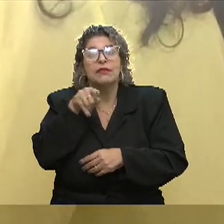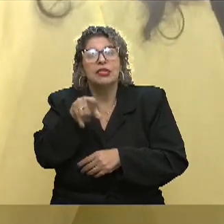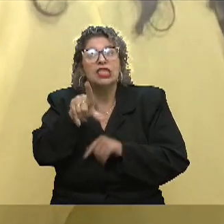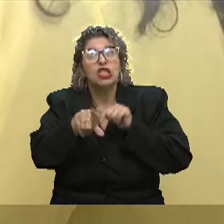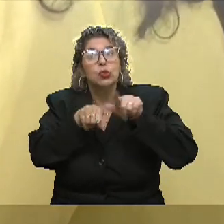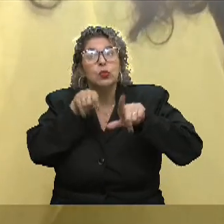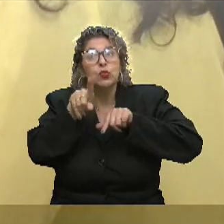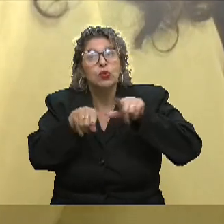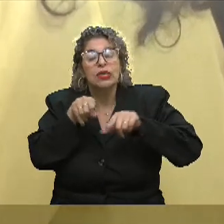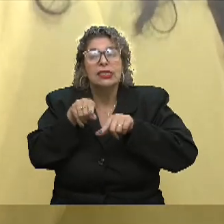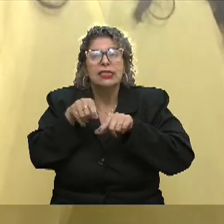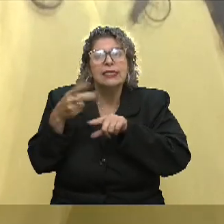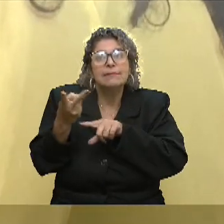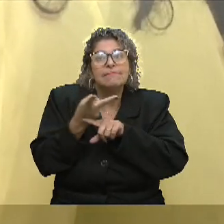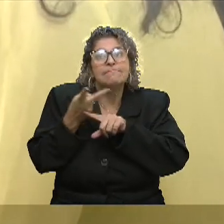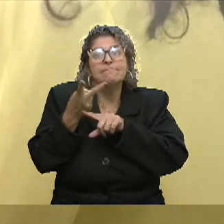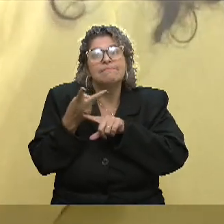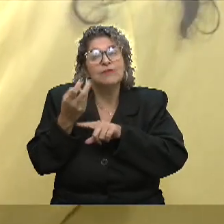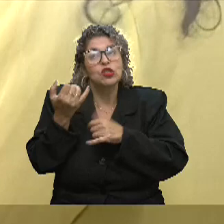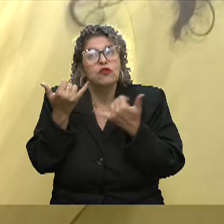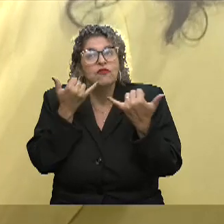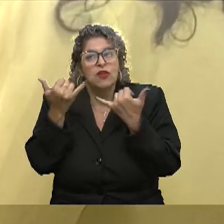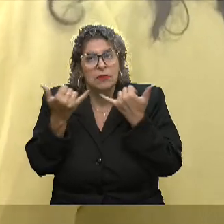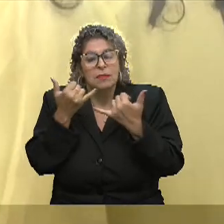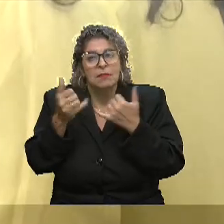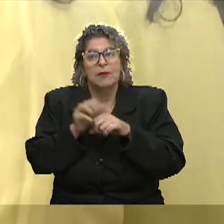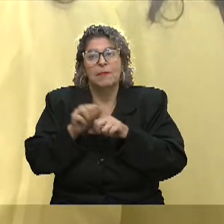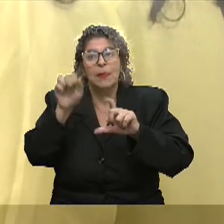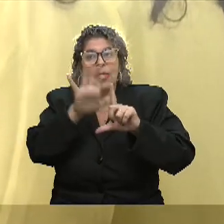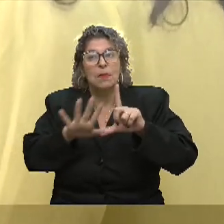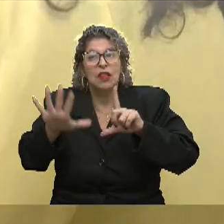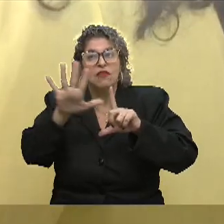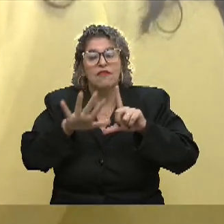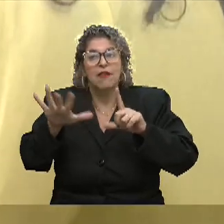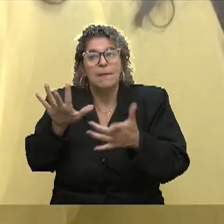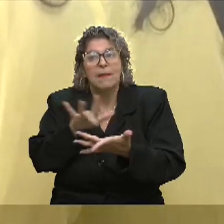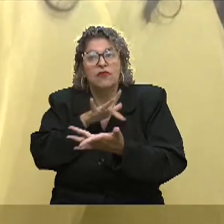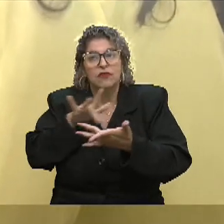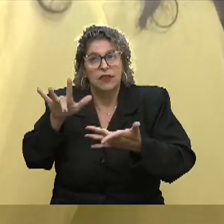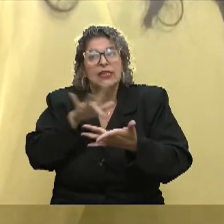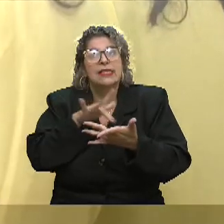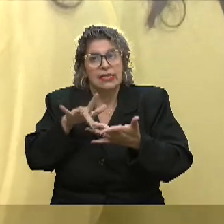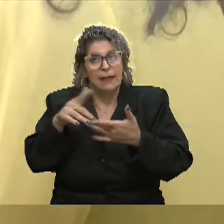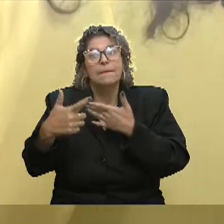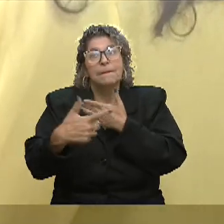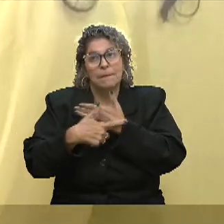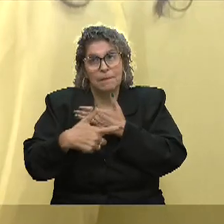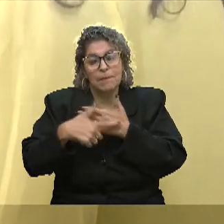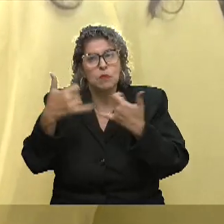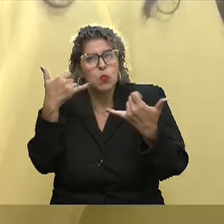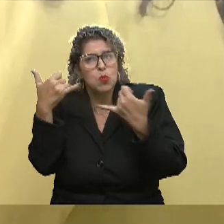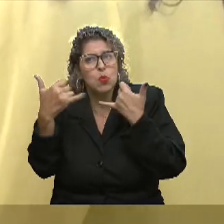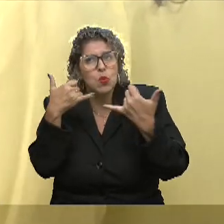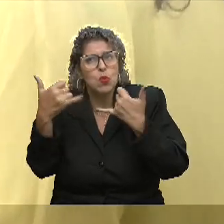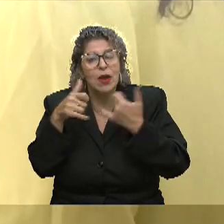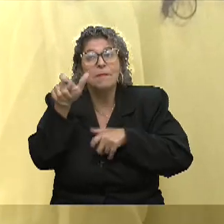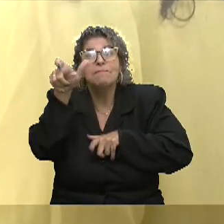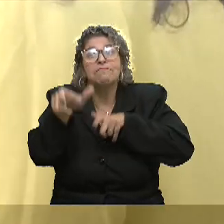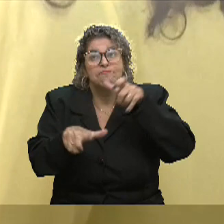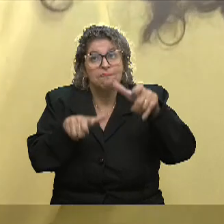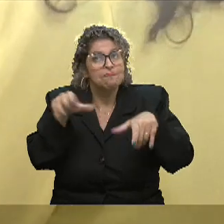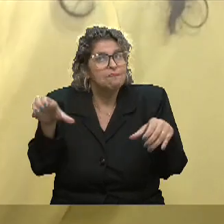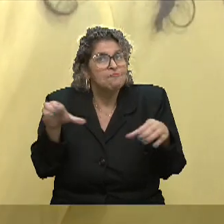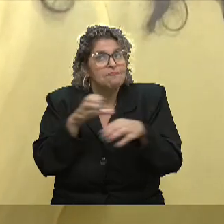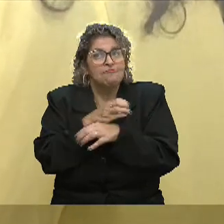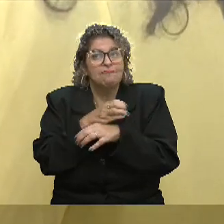busca por informações? As plataformas digitais hoje cumprem muito esse papel, né, de informar as pessoas sobre tudo.